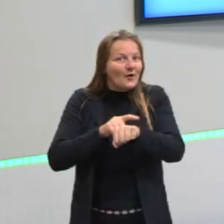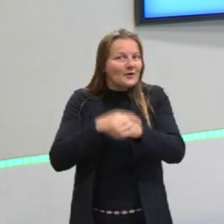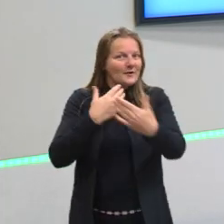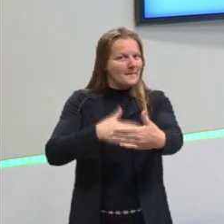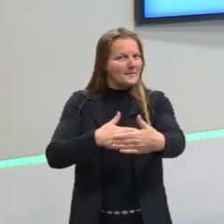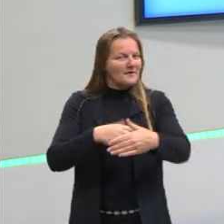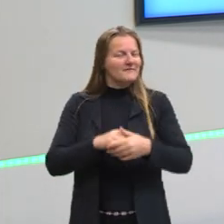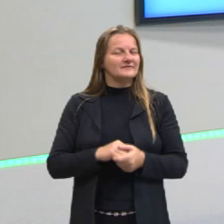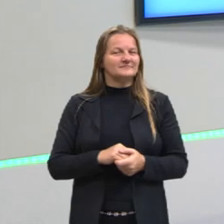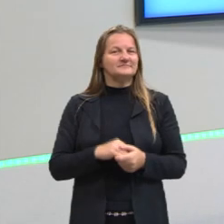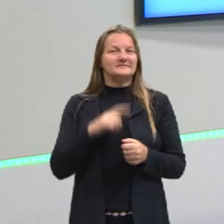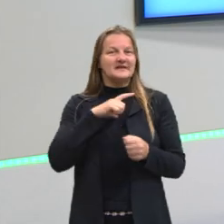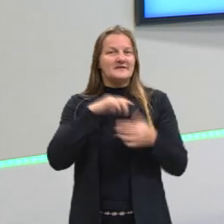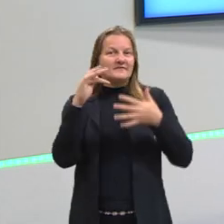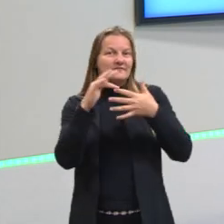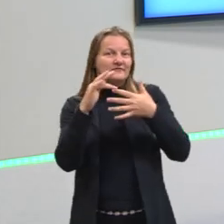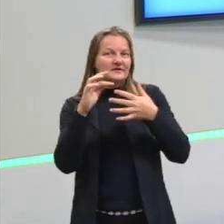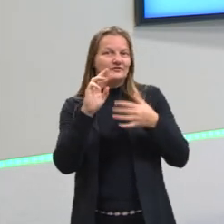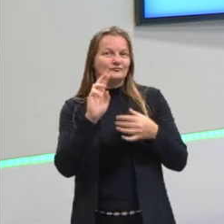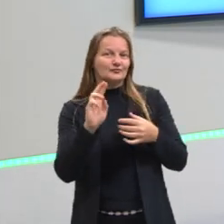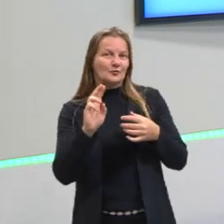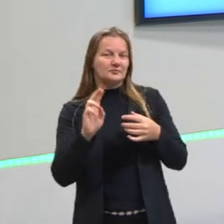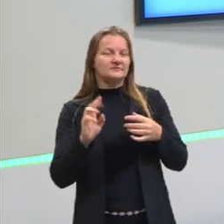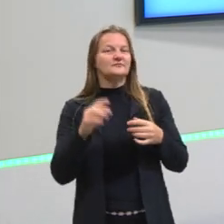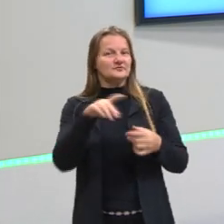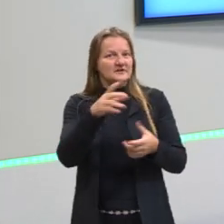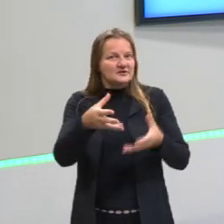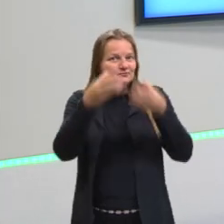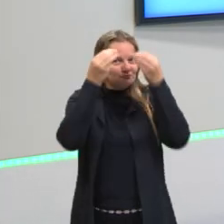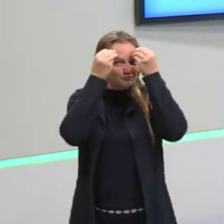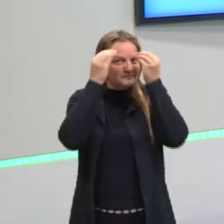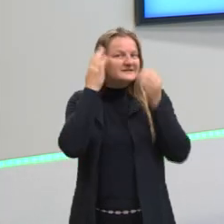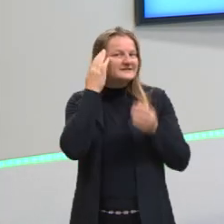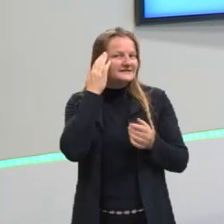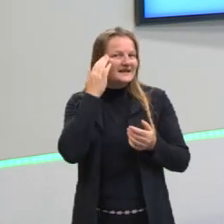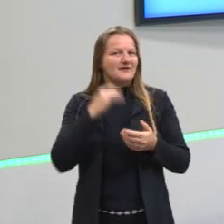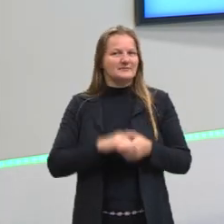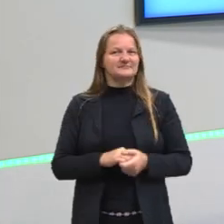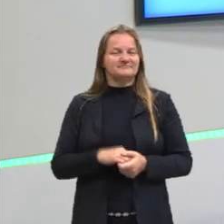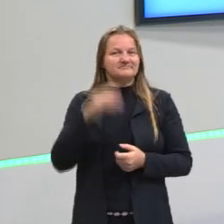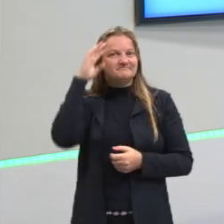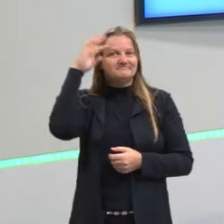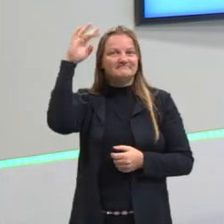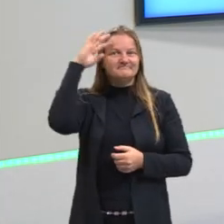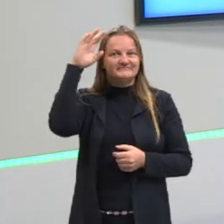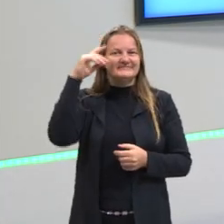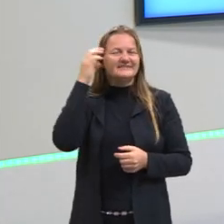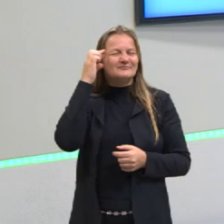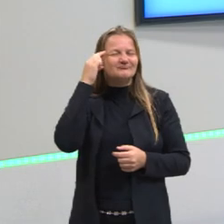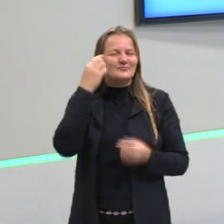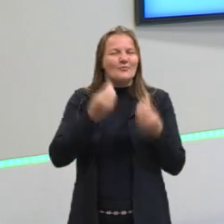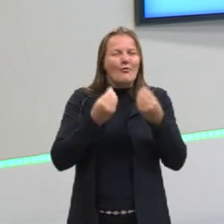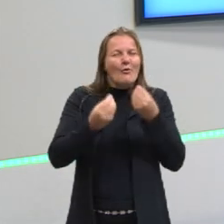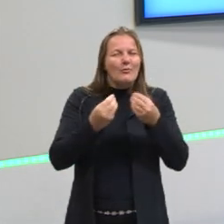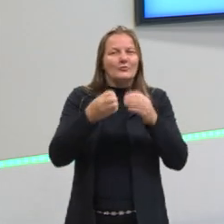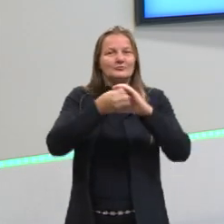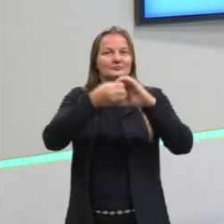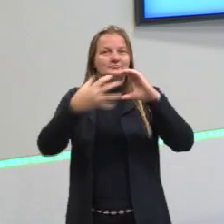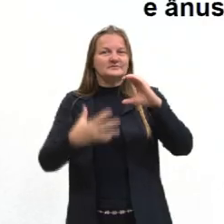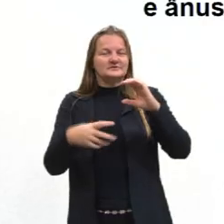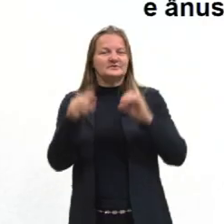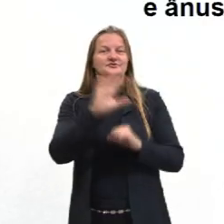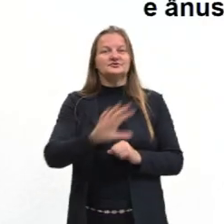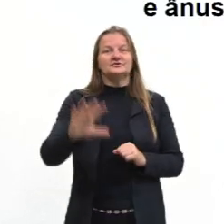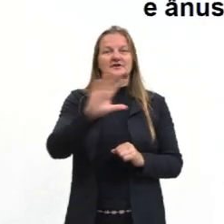prova algum filo, nome de algum filo, você já imagine, já venha na mente as características